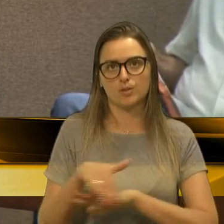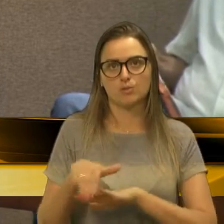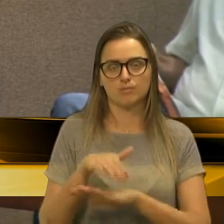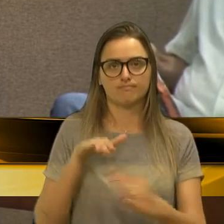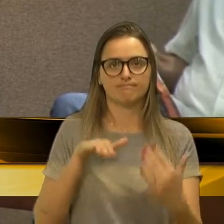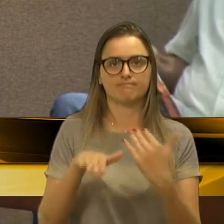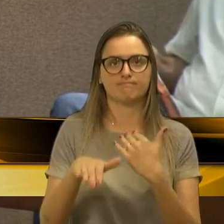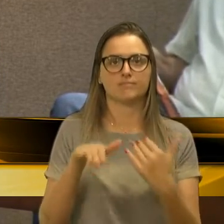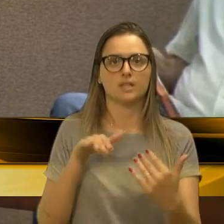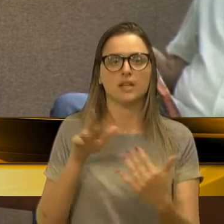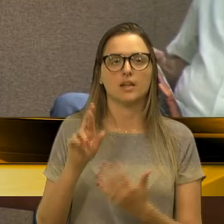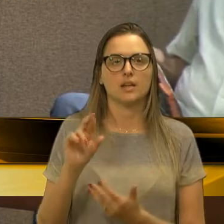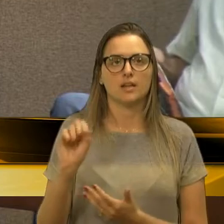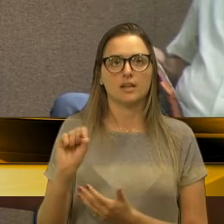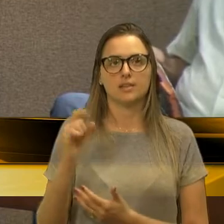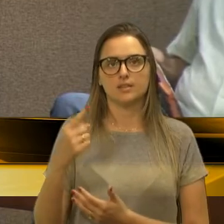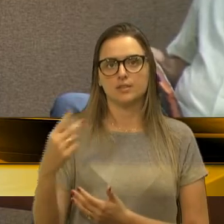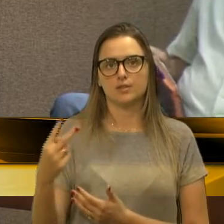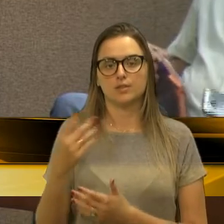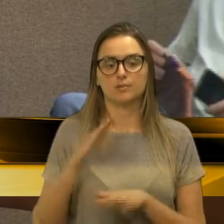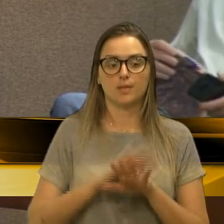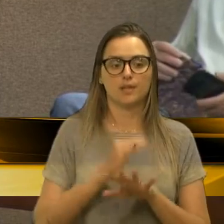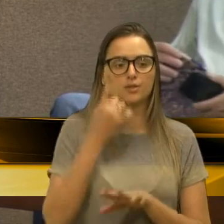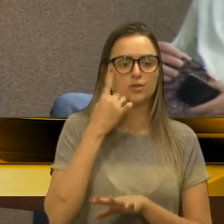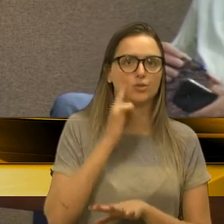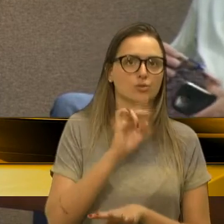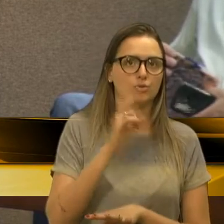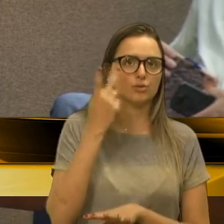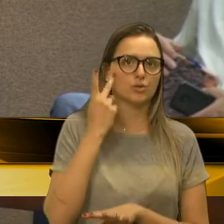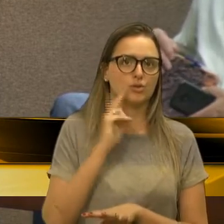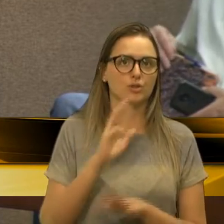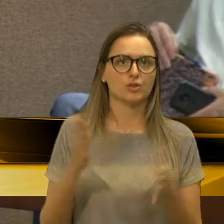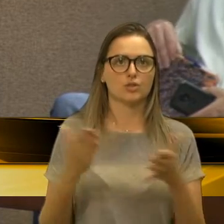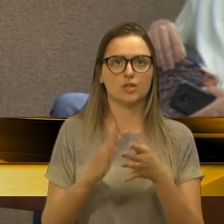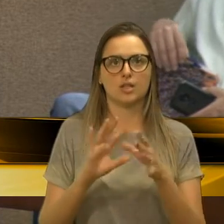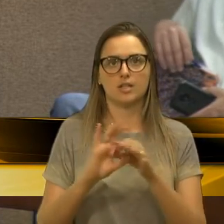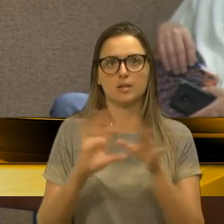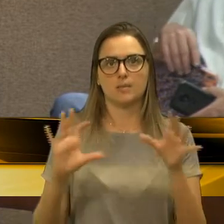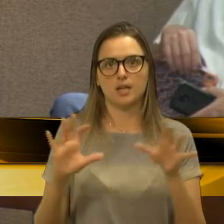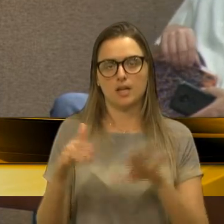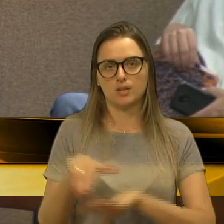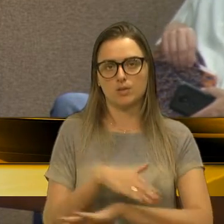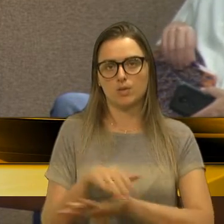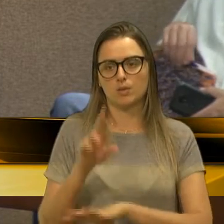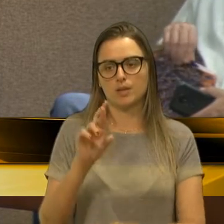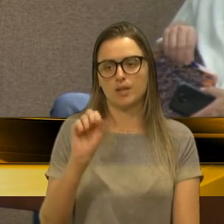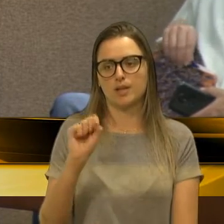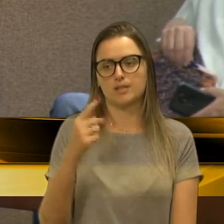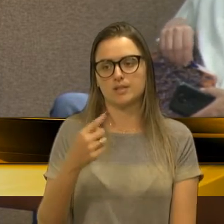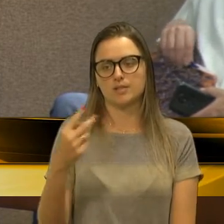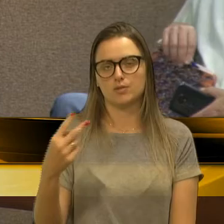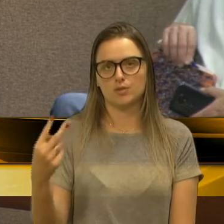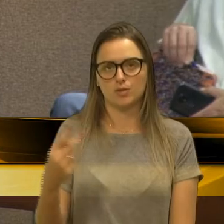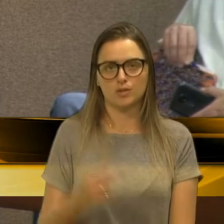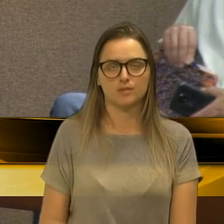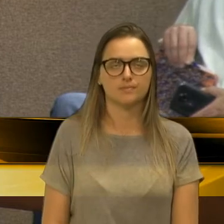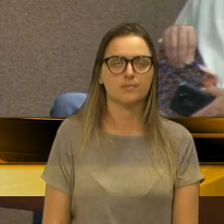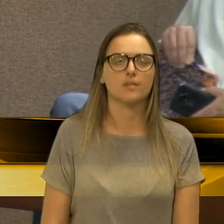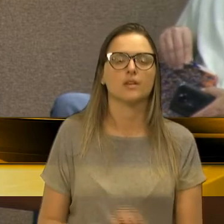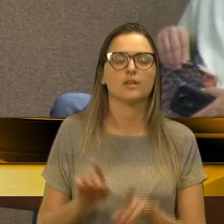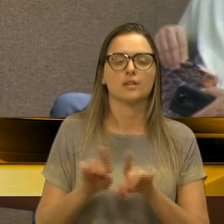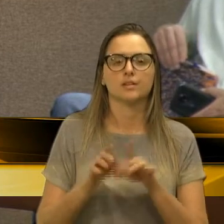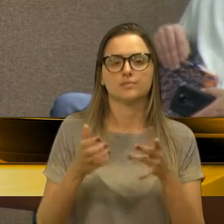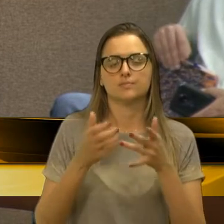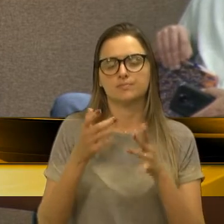quem sabe mais um ou dois dias estará liberado a RS-122 ou quem sabe fazer no final de semana. E eu também quero trazer